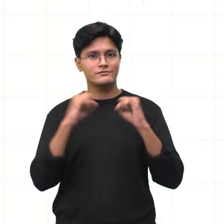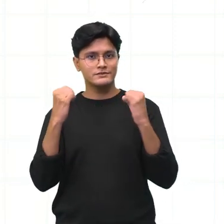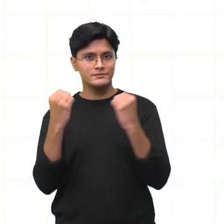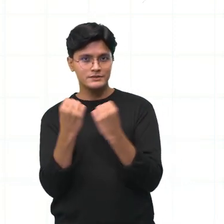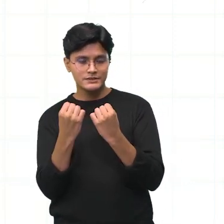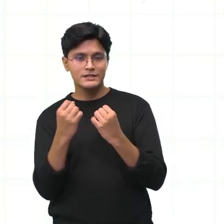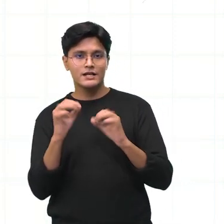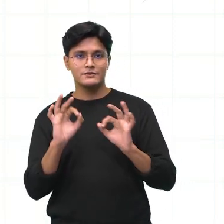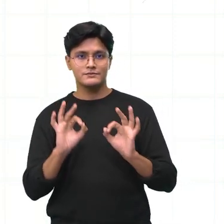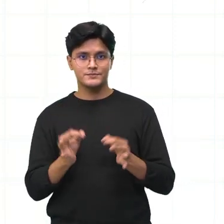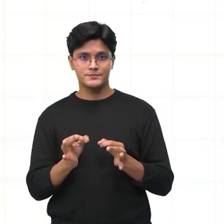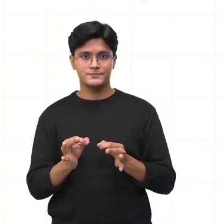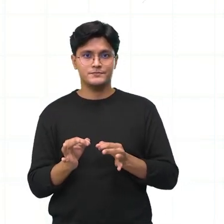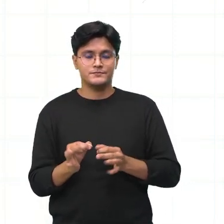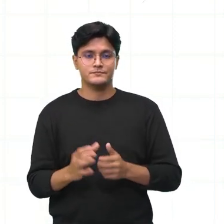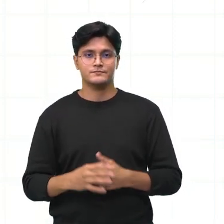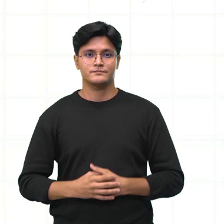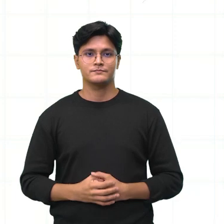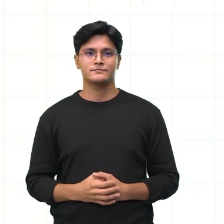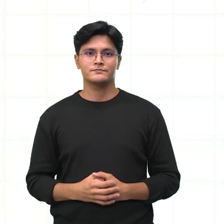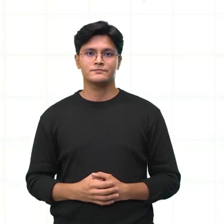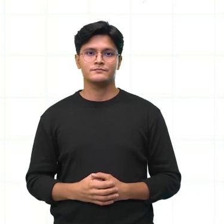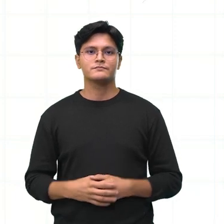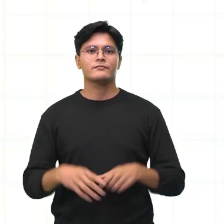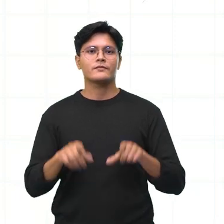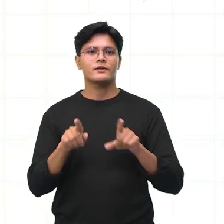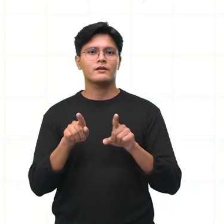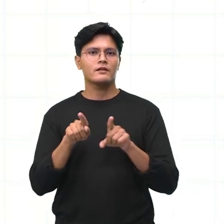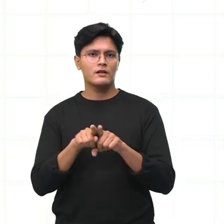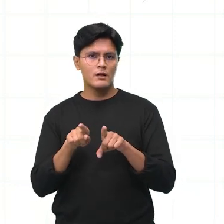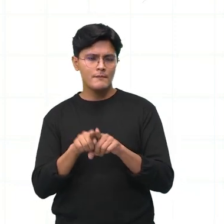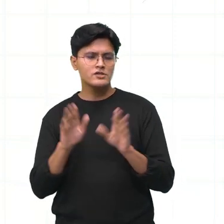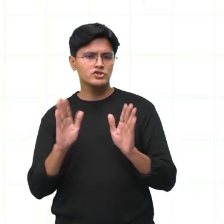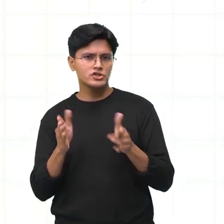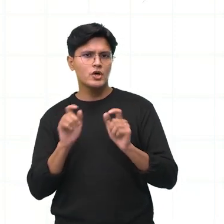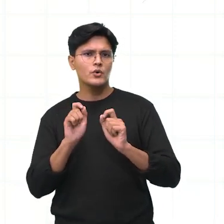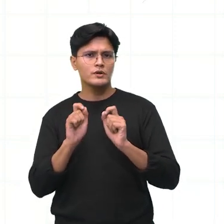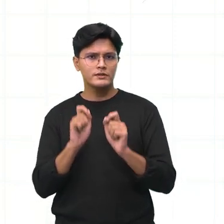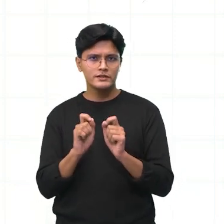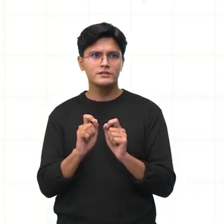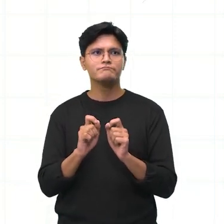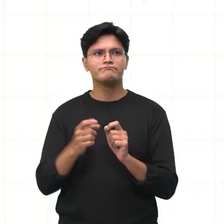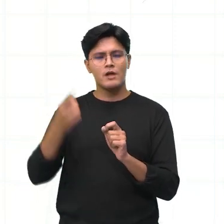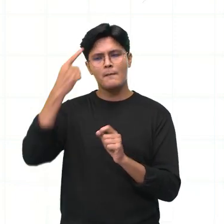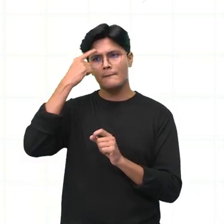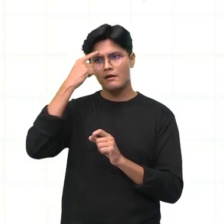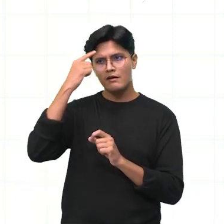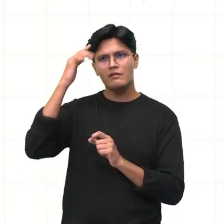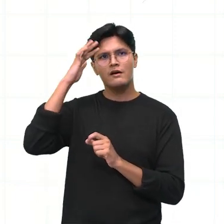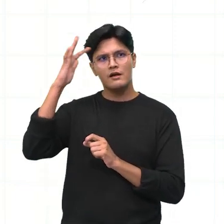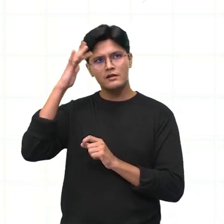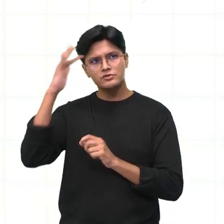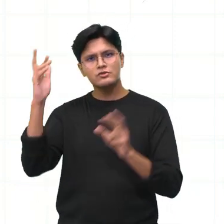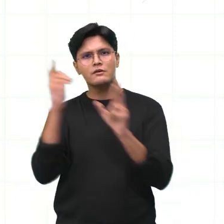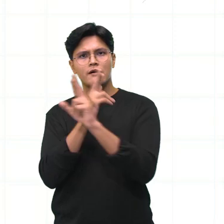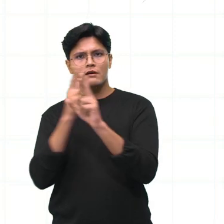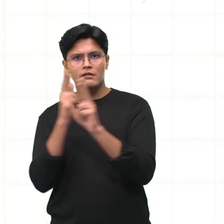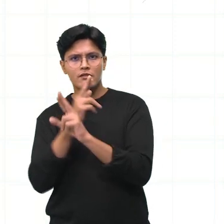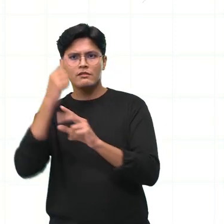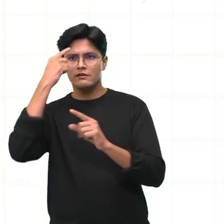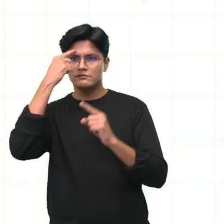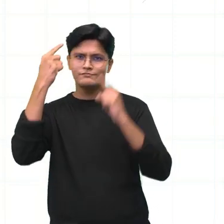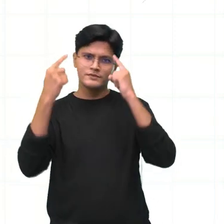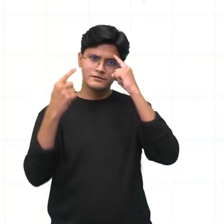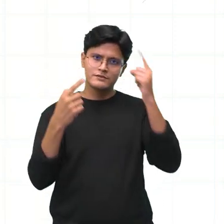que nós vamos falar. E aí, ele já, né, de repente, vai associando ideias que ele já tem, né, ideias